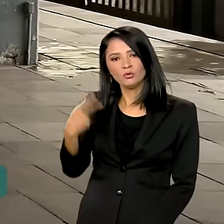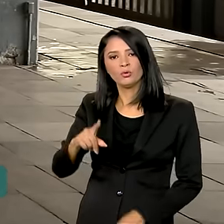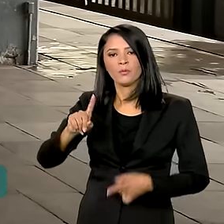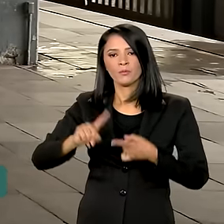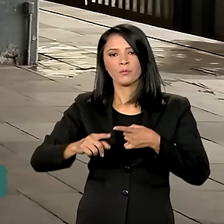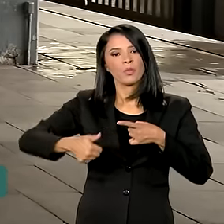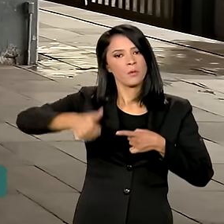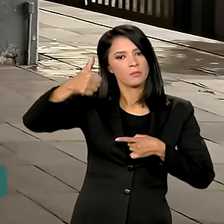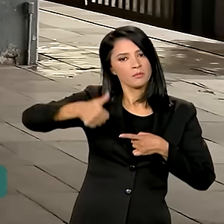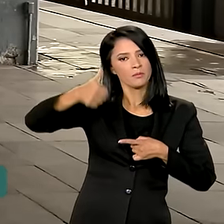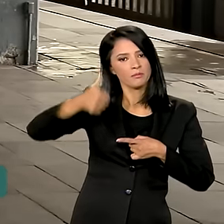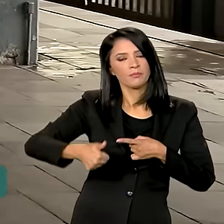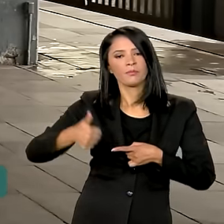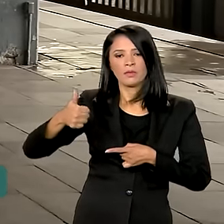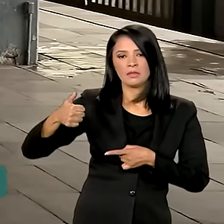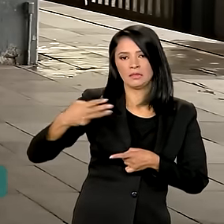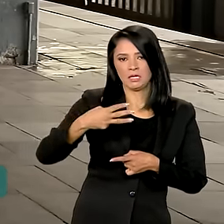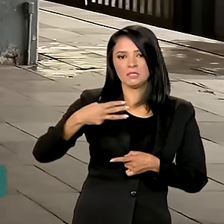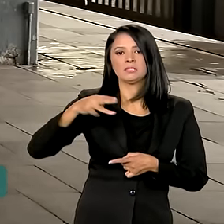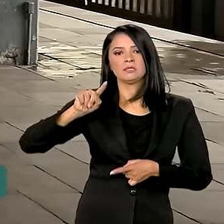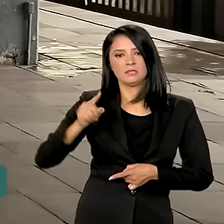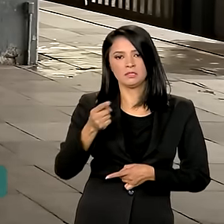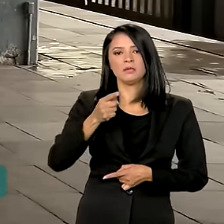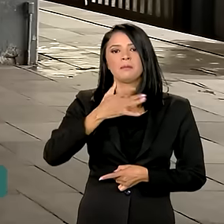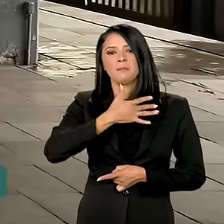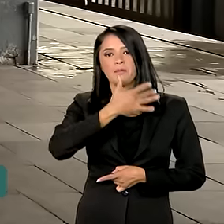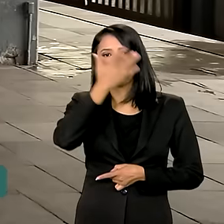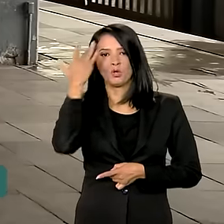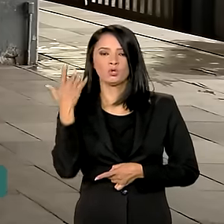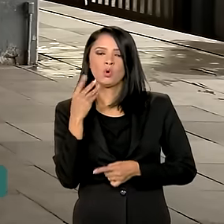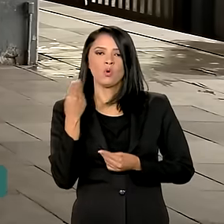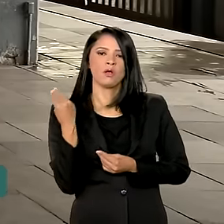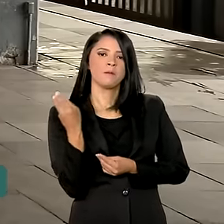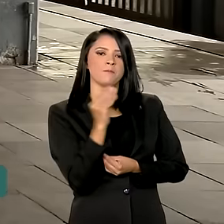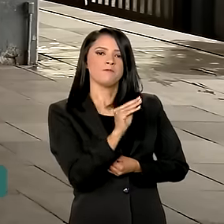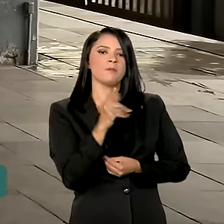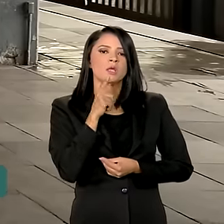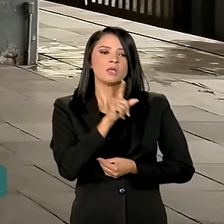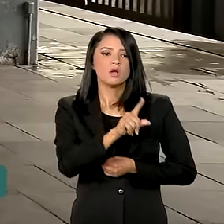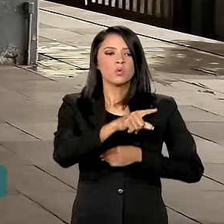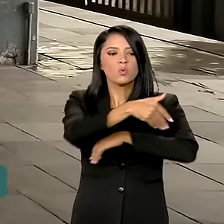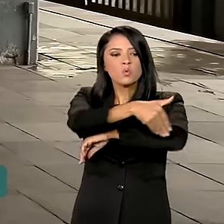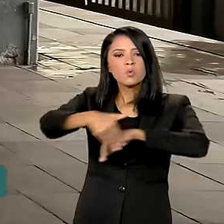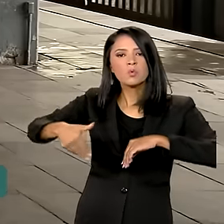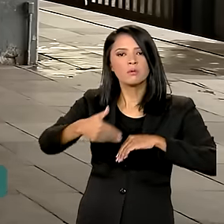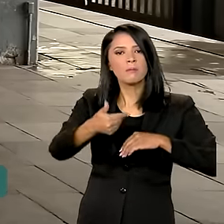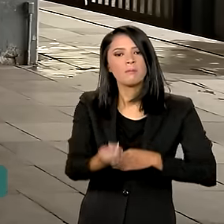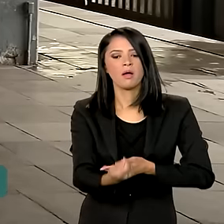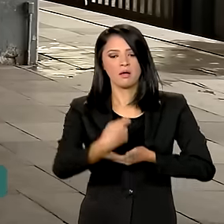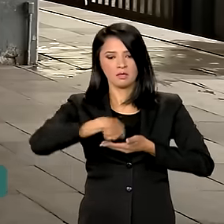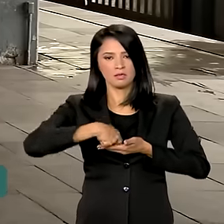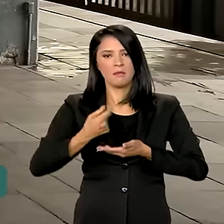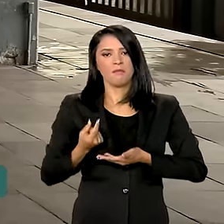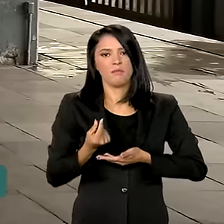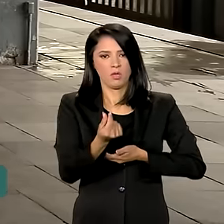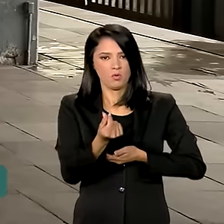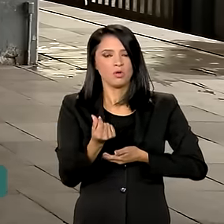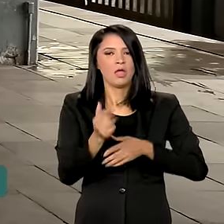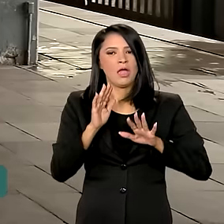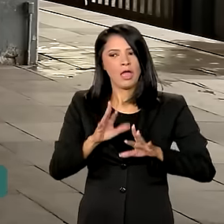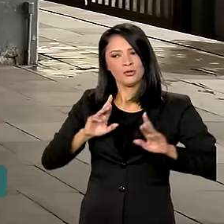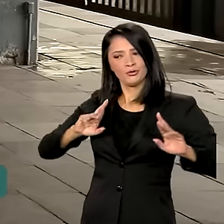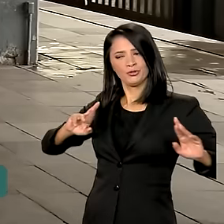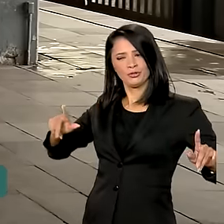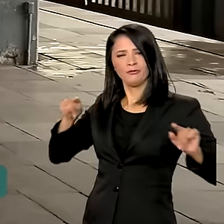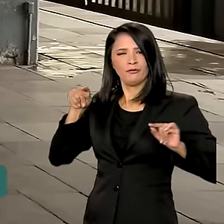primeiro caso, 13 mil pessoas indicaram o endereço de residência para receber o auxílio reconstrução, diferente